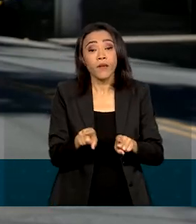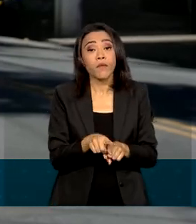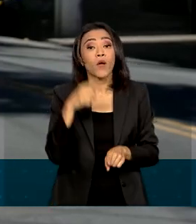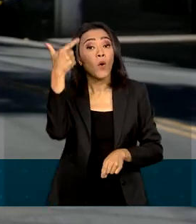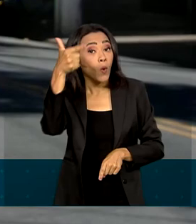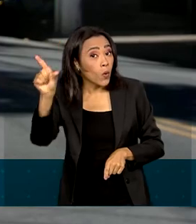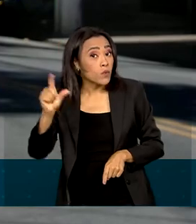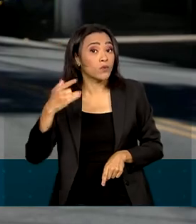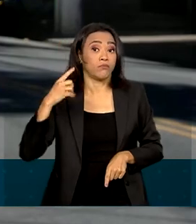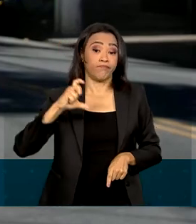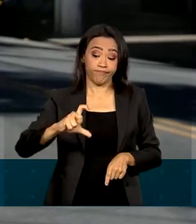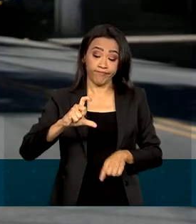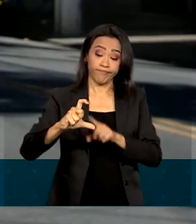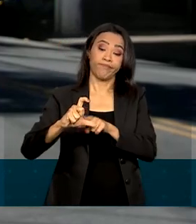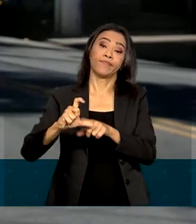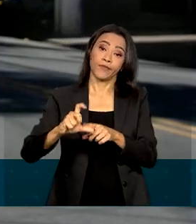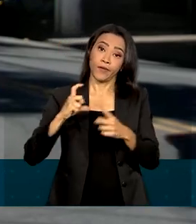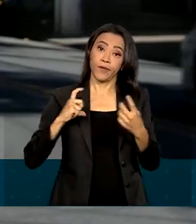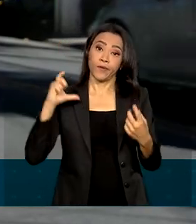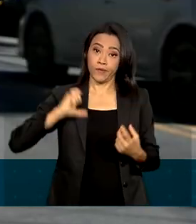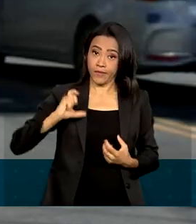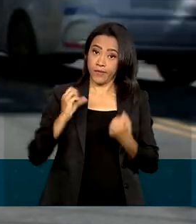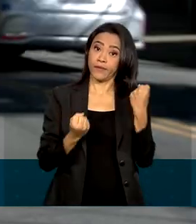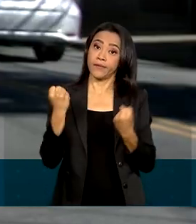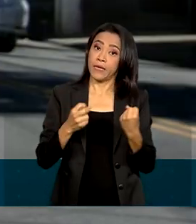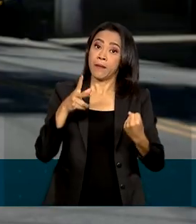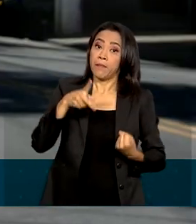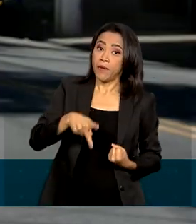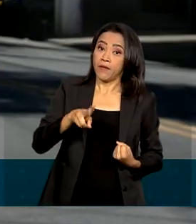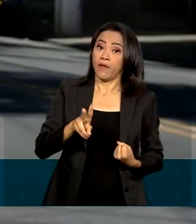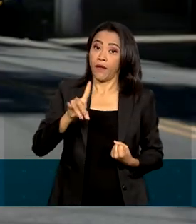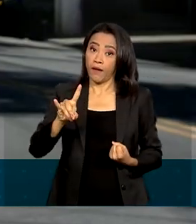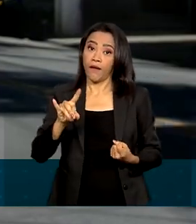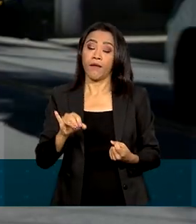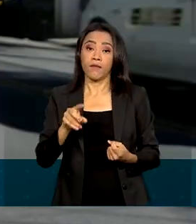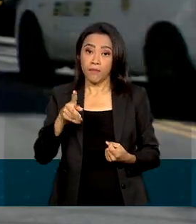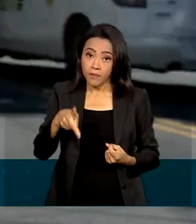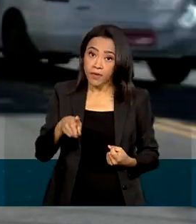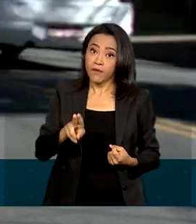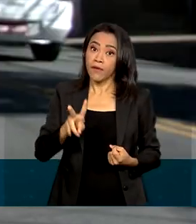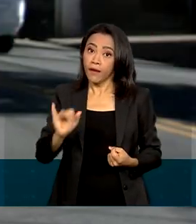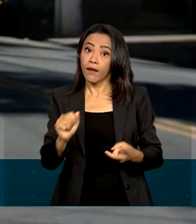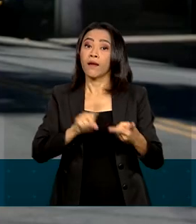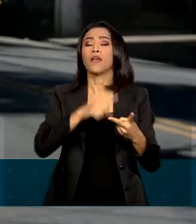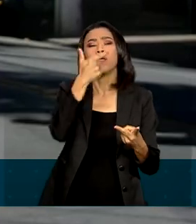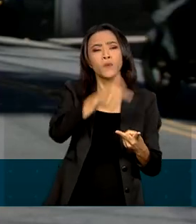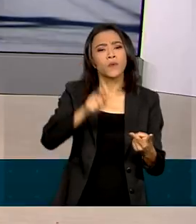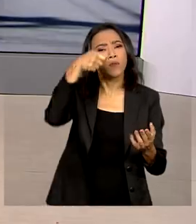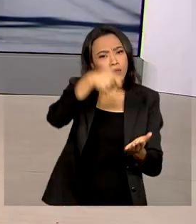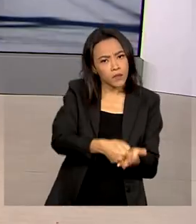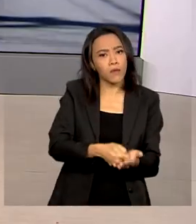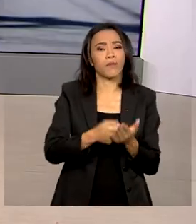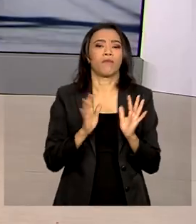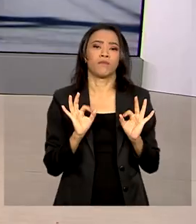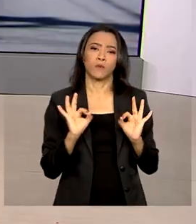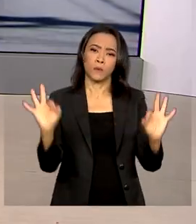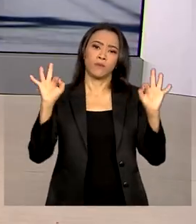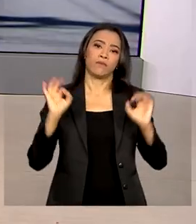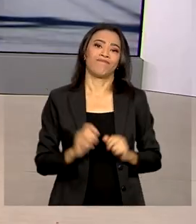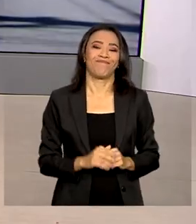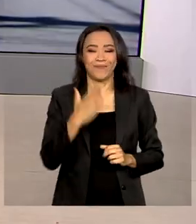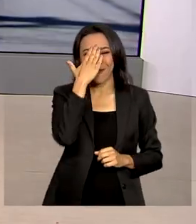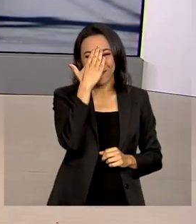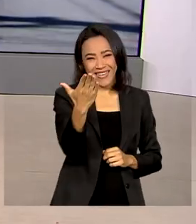documentação precisa estar em dia com IPVA e licenciamentos pagos. Mara, volto com você. Obrigada,